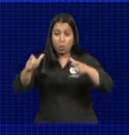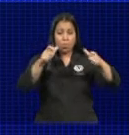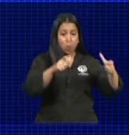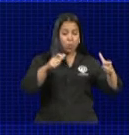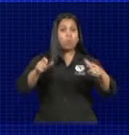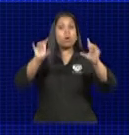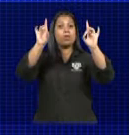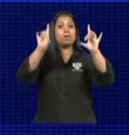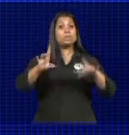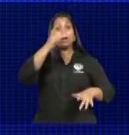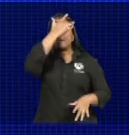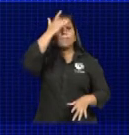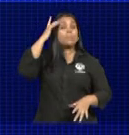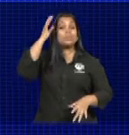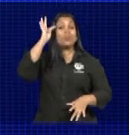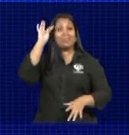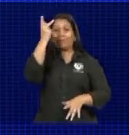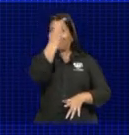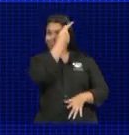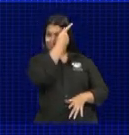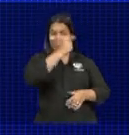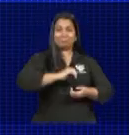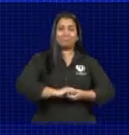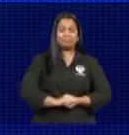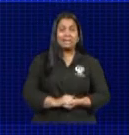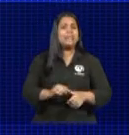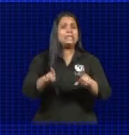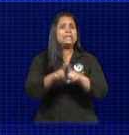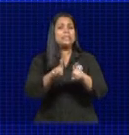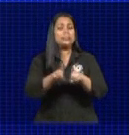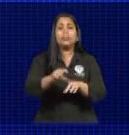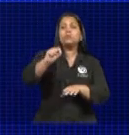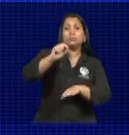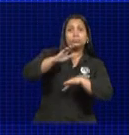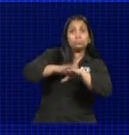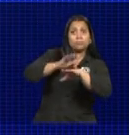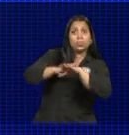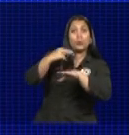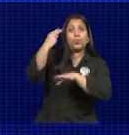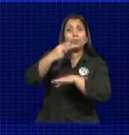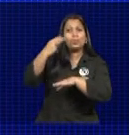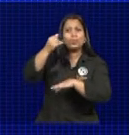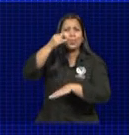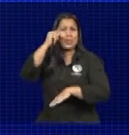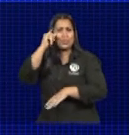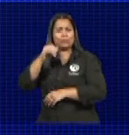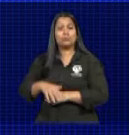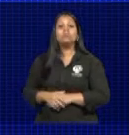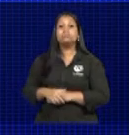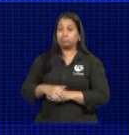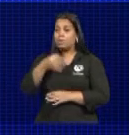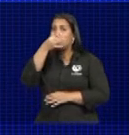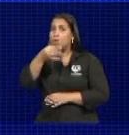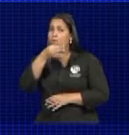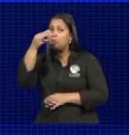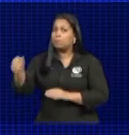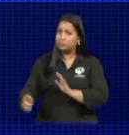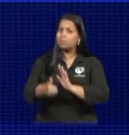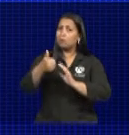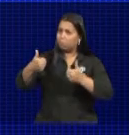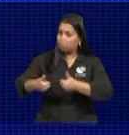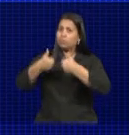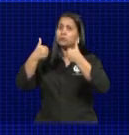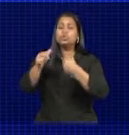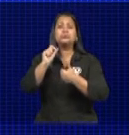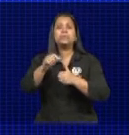atenção e hiperatividade. Também de autoria de Júlio Donizete, recebeu parecer positivo o projeto que proíbe o